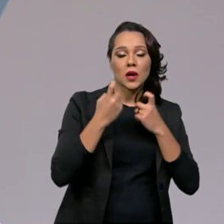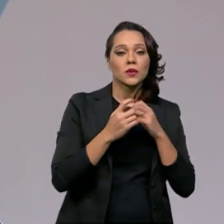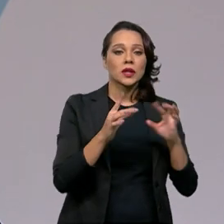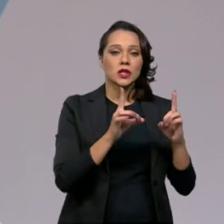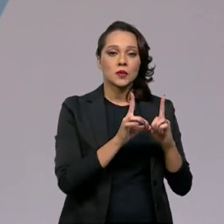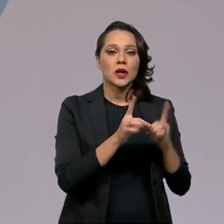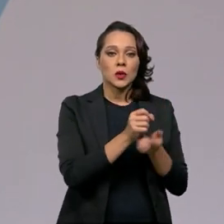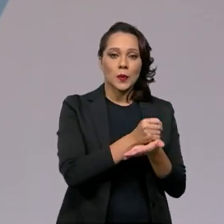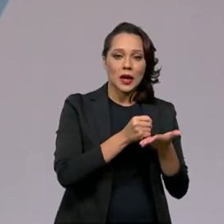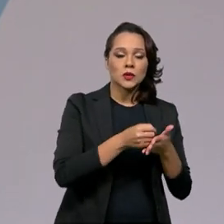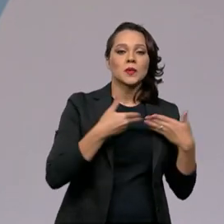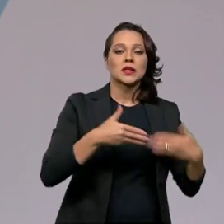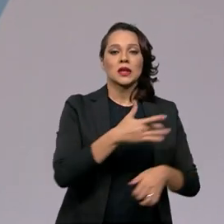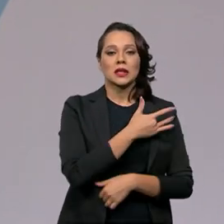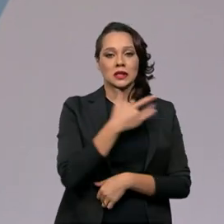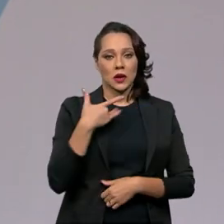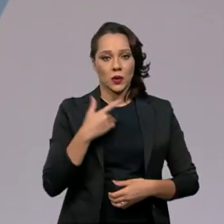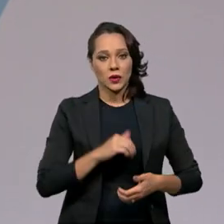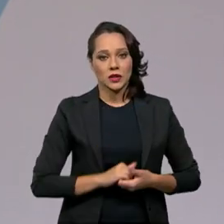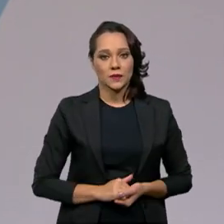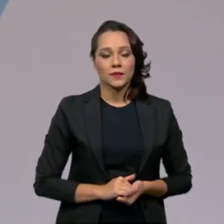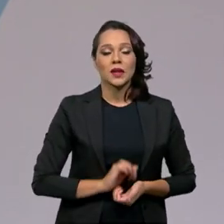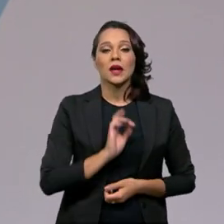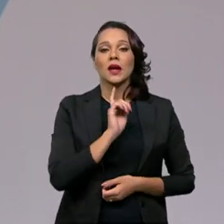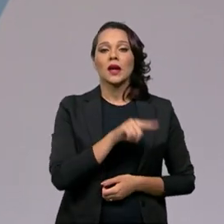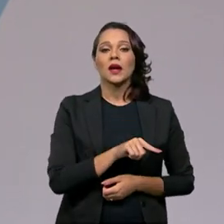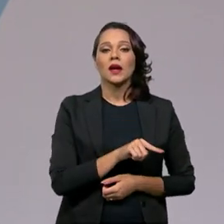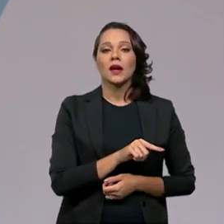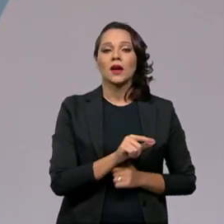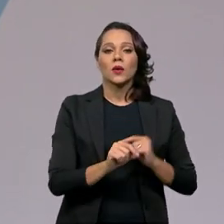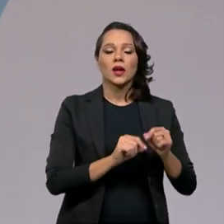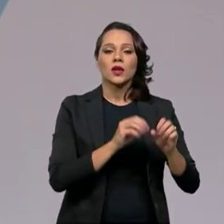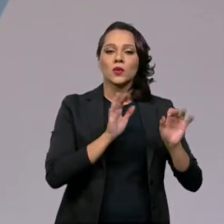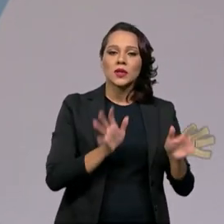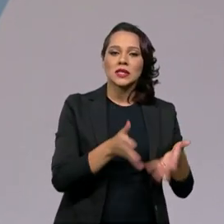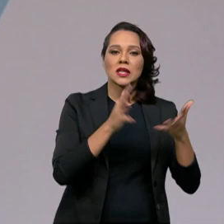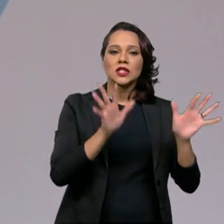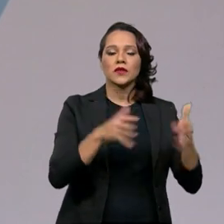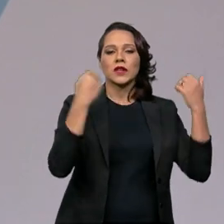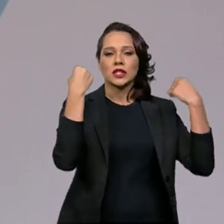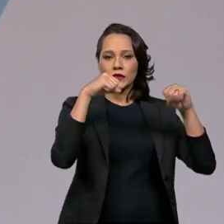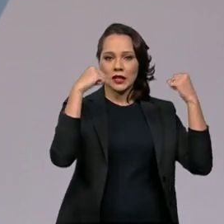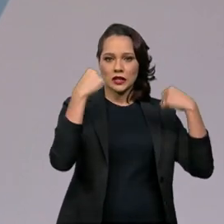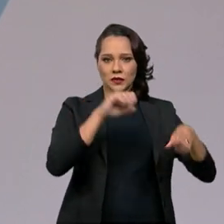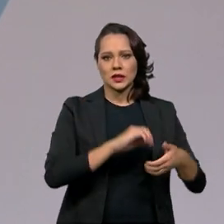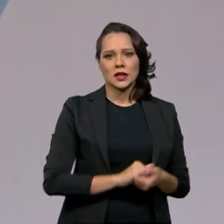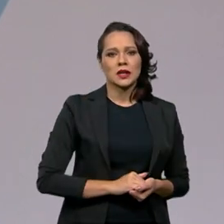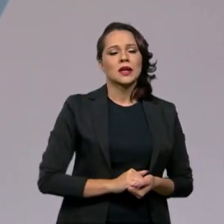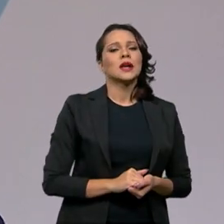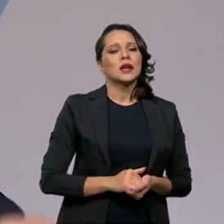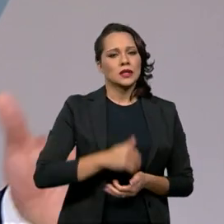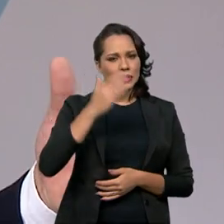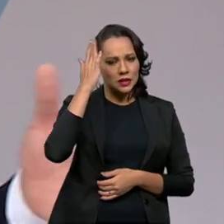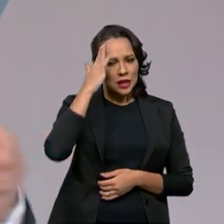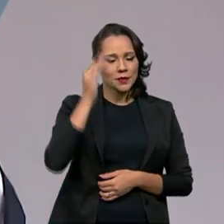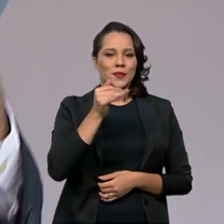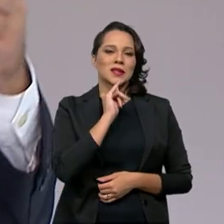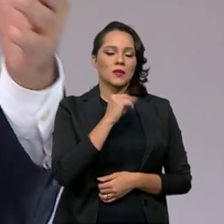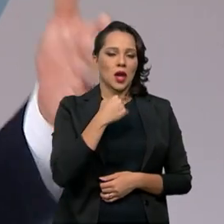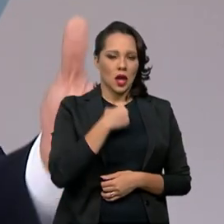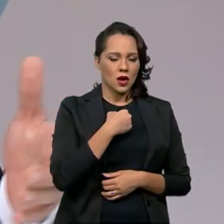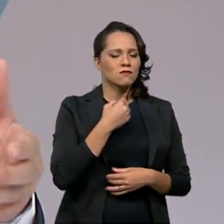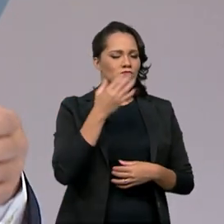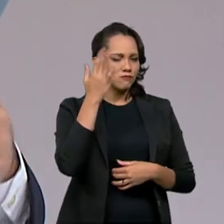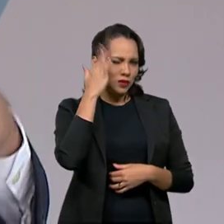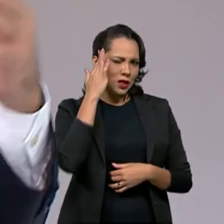atenção primária do Ministério da Saúde é a questão do incentivo à atividade física. gente sabe que, eu pelo menos tenho essa